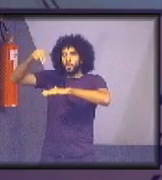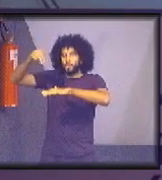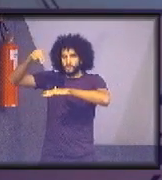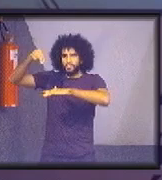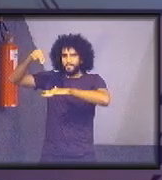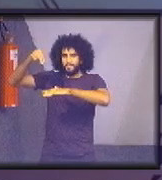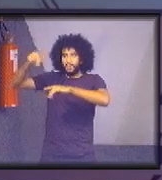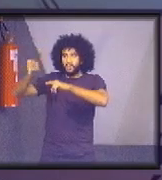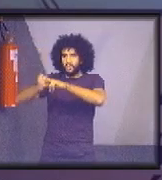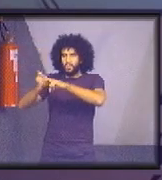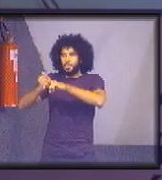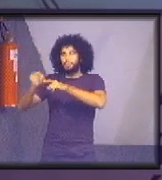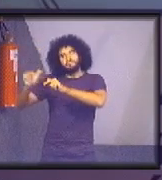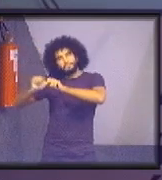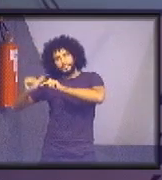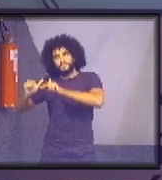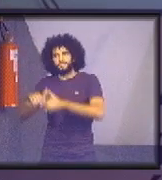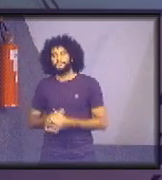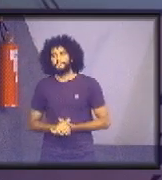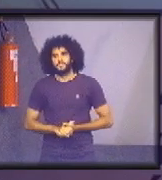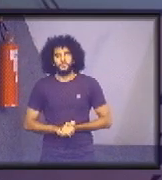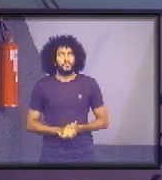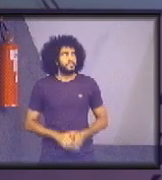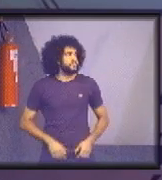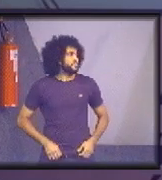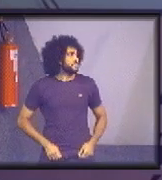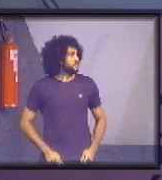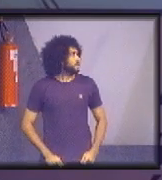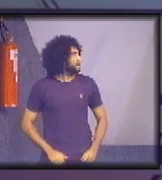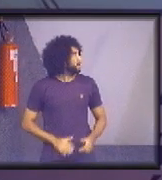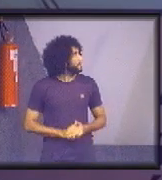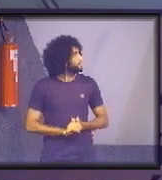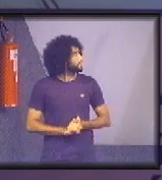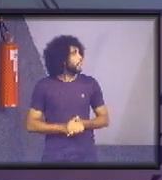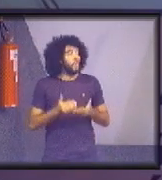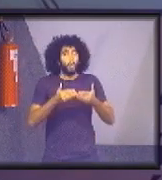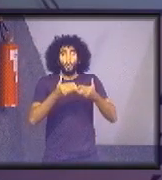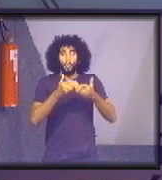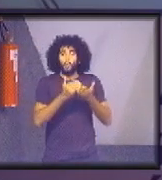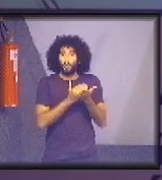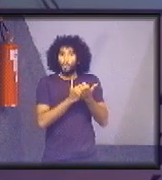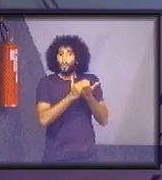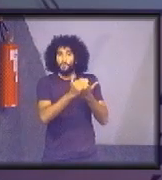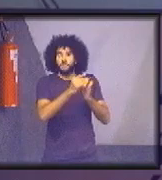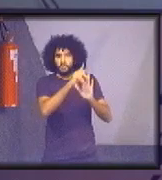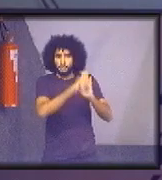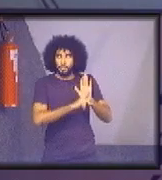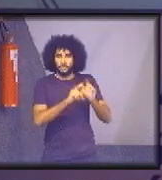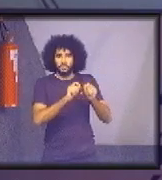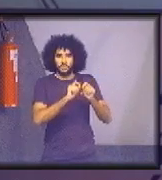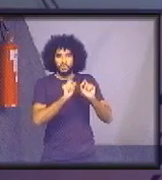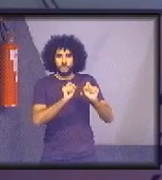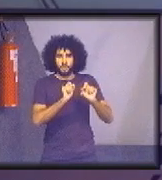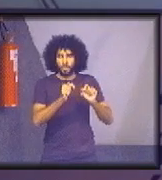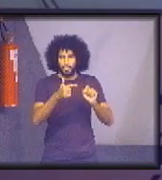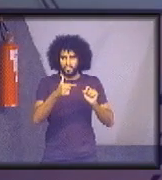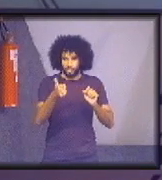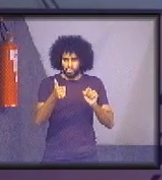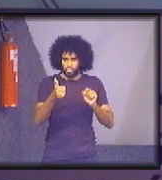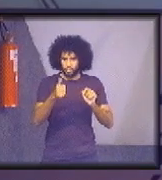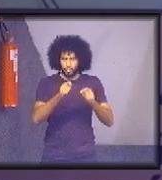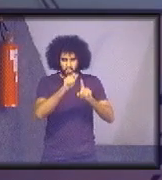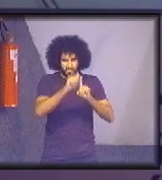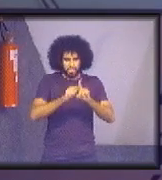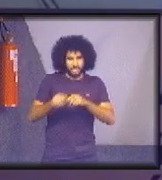esse trabalho. O lançamento do projeto nós fizemos no dia 21 de setembro